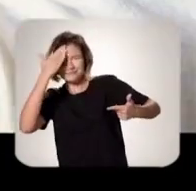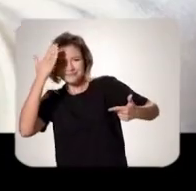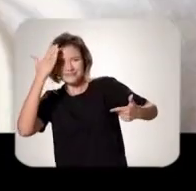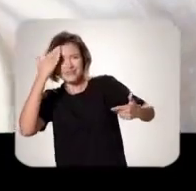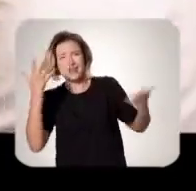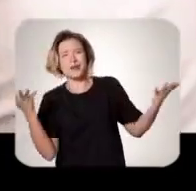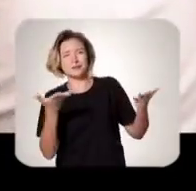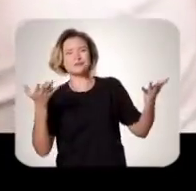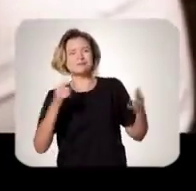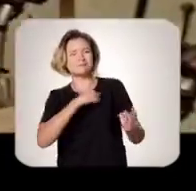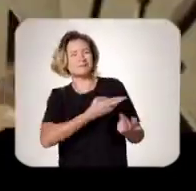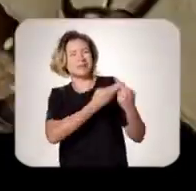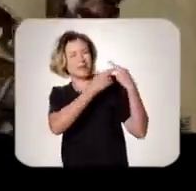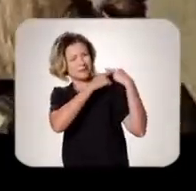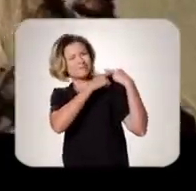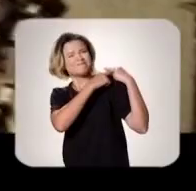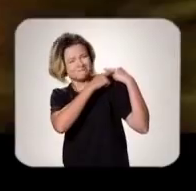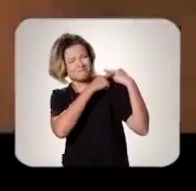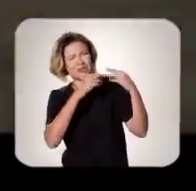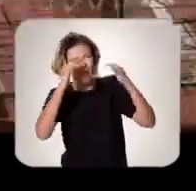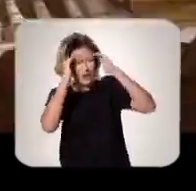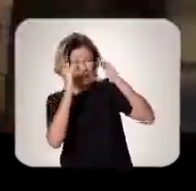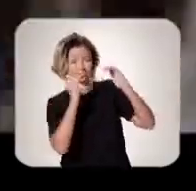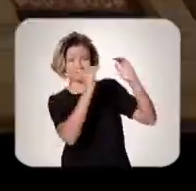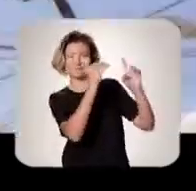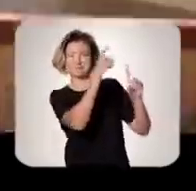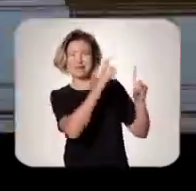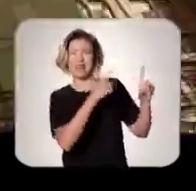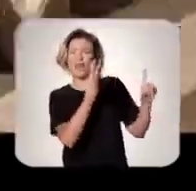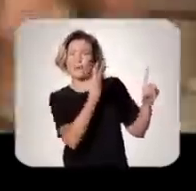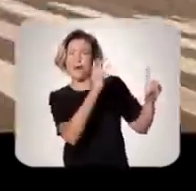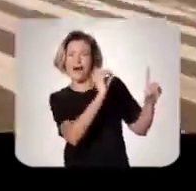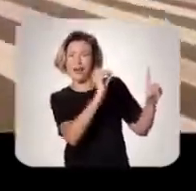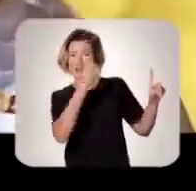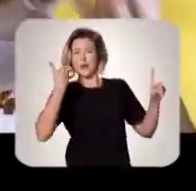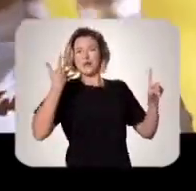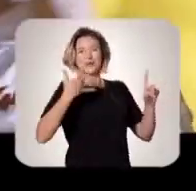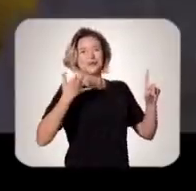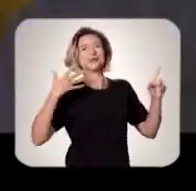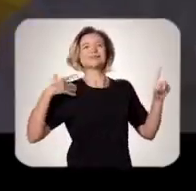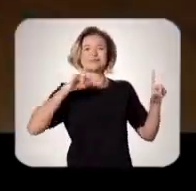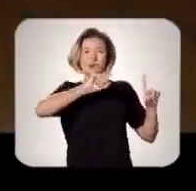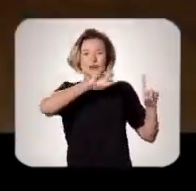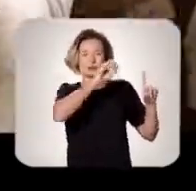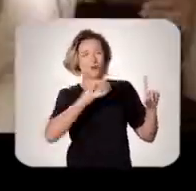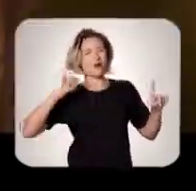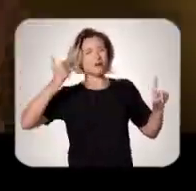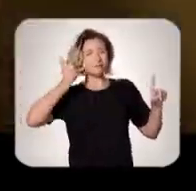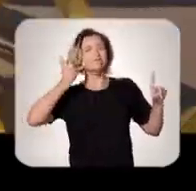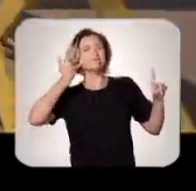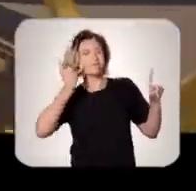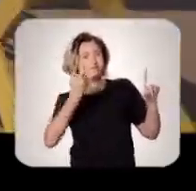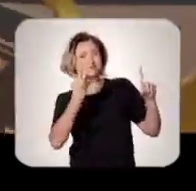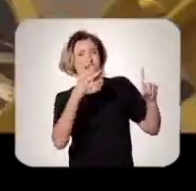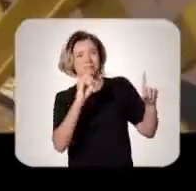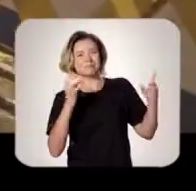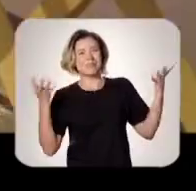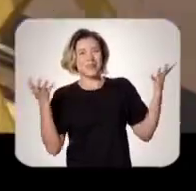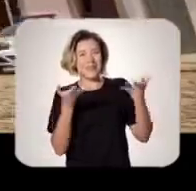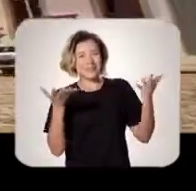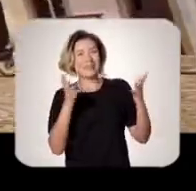faz É de responsa É de respeito Recife 40 João Campos prefeito É João Campos O